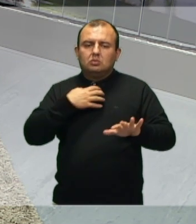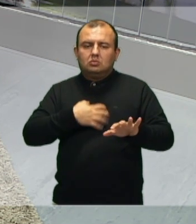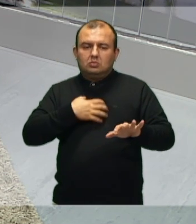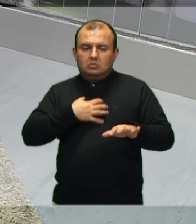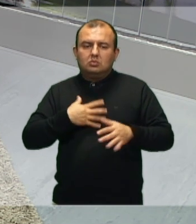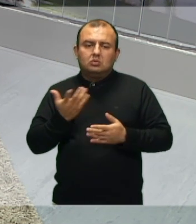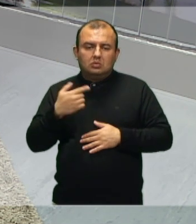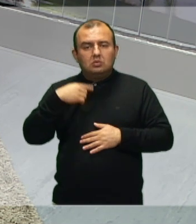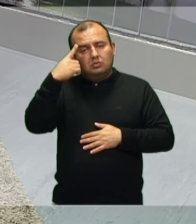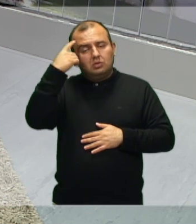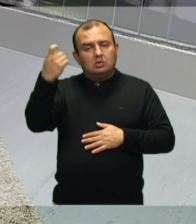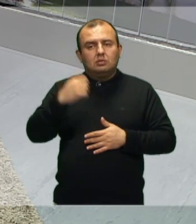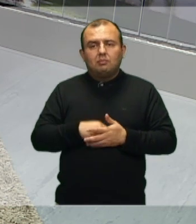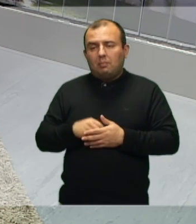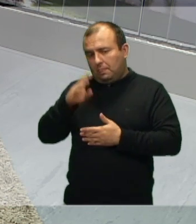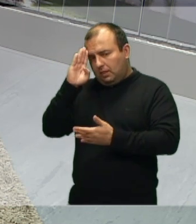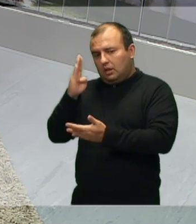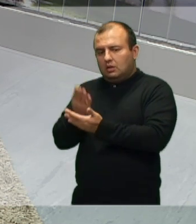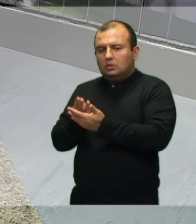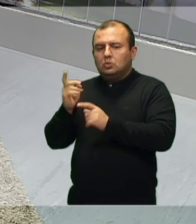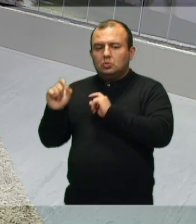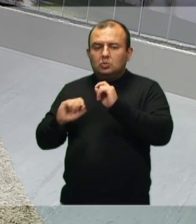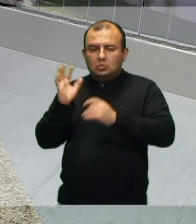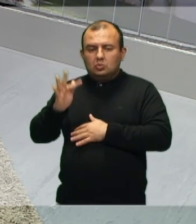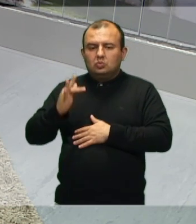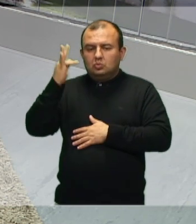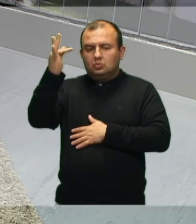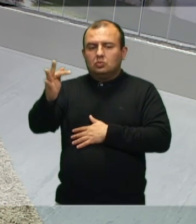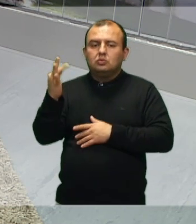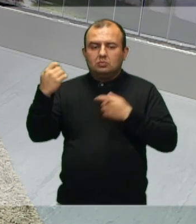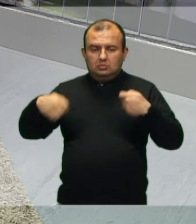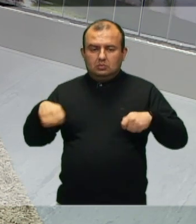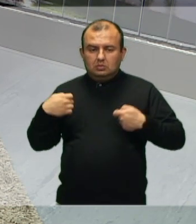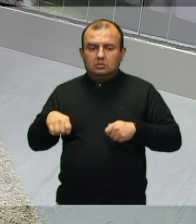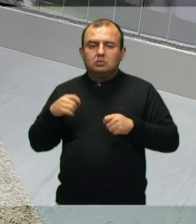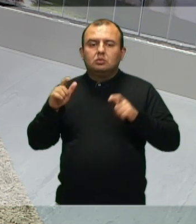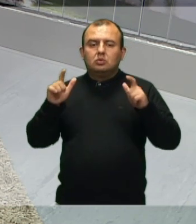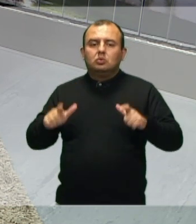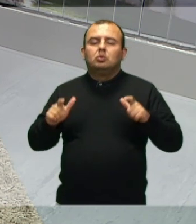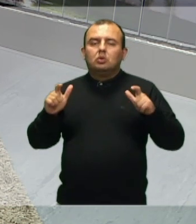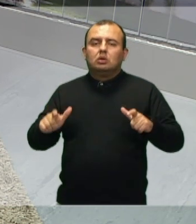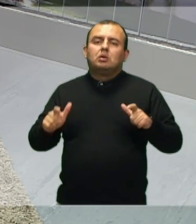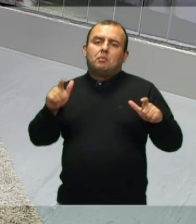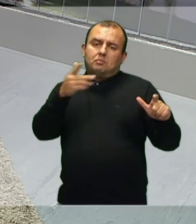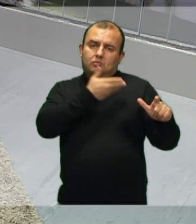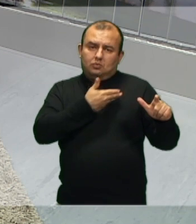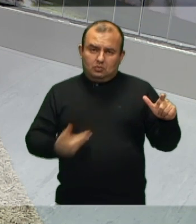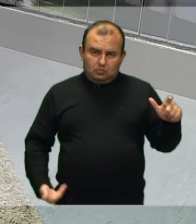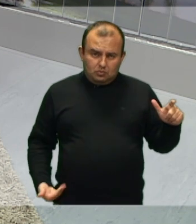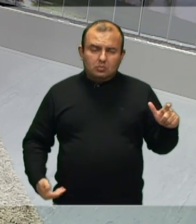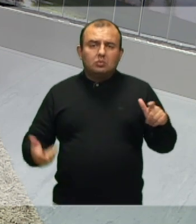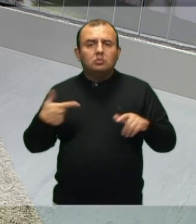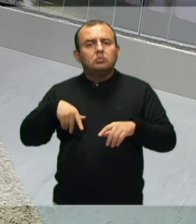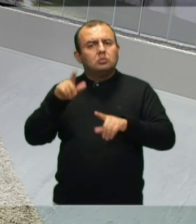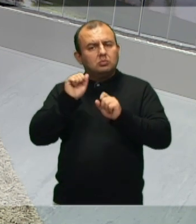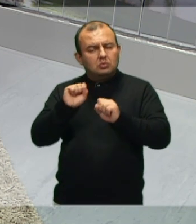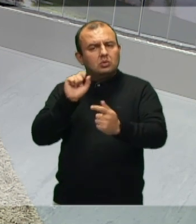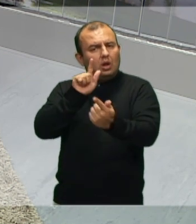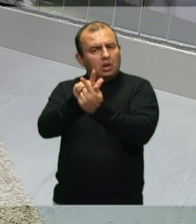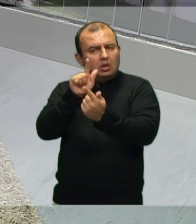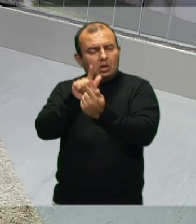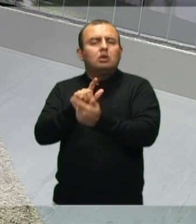veio a ideia. Você acredita que o futuro vai demandar mais espaços públicos que possam atender,